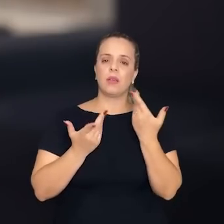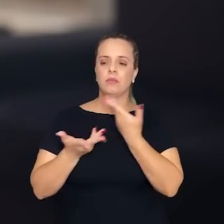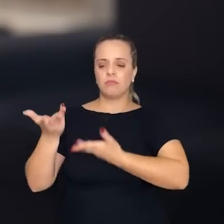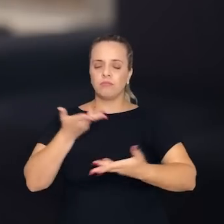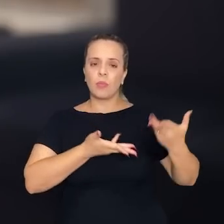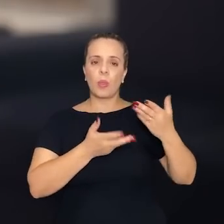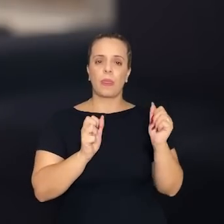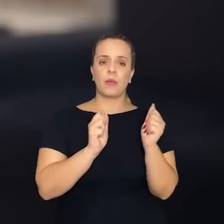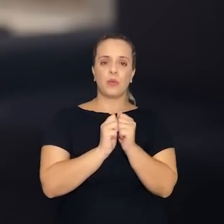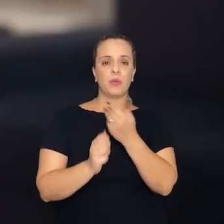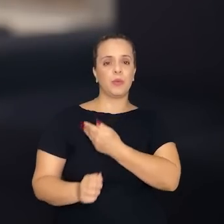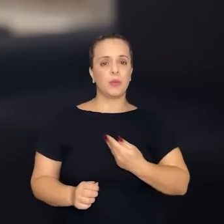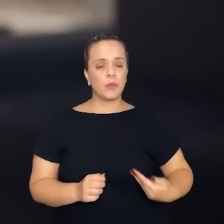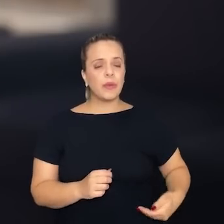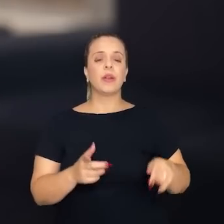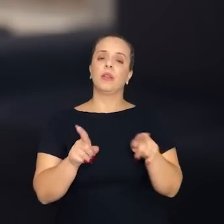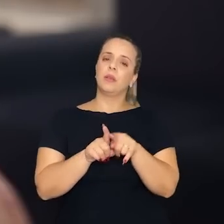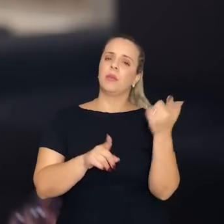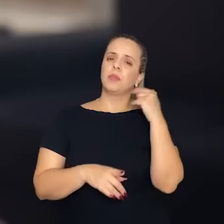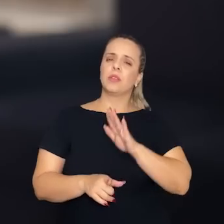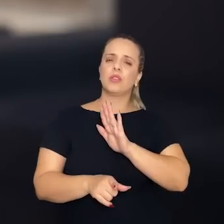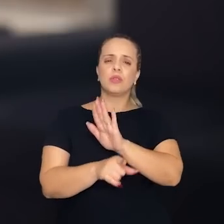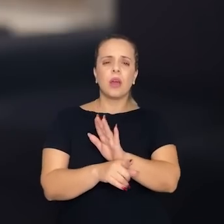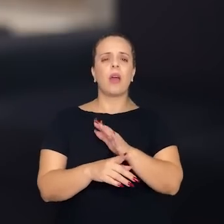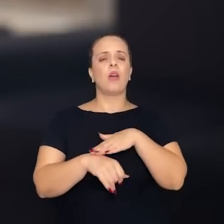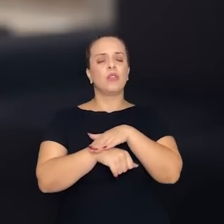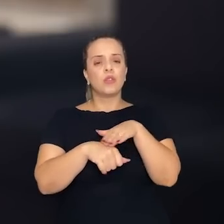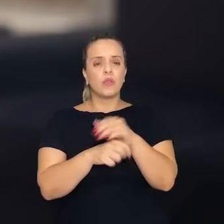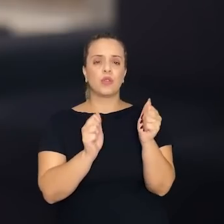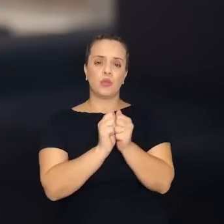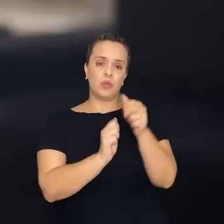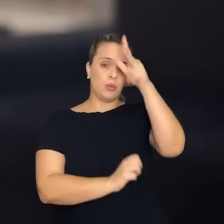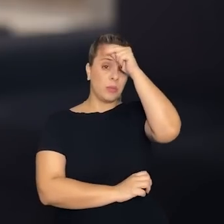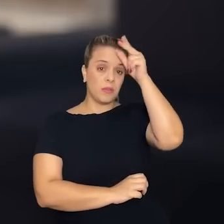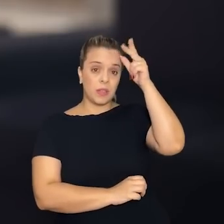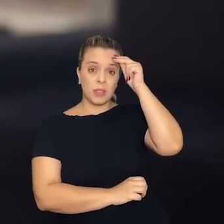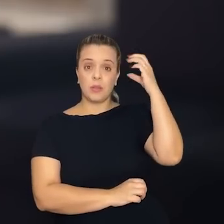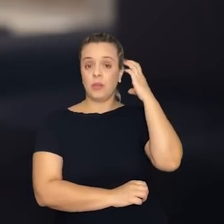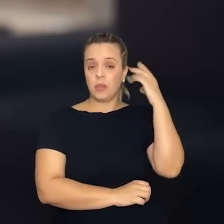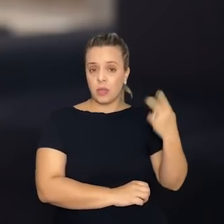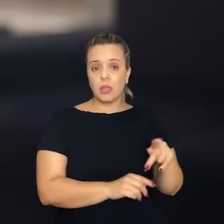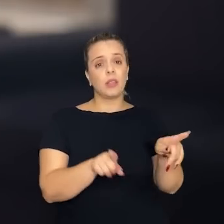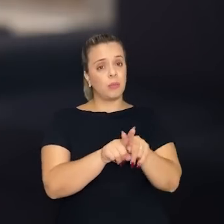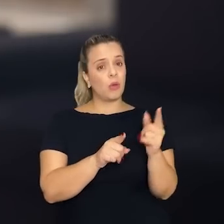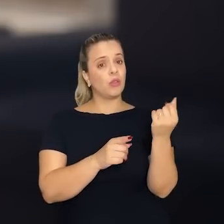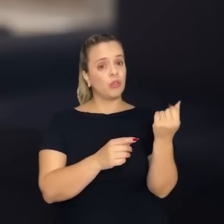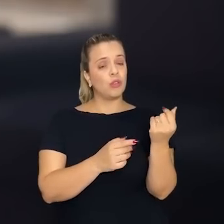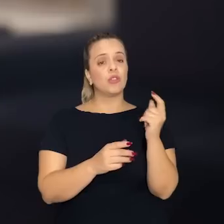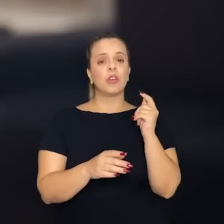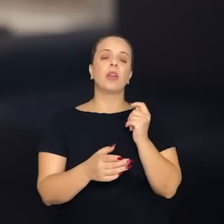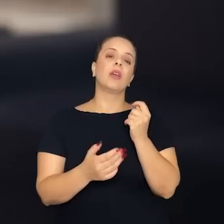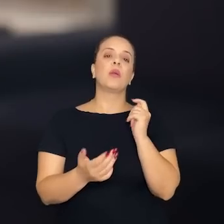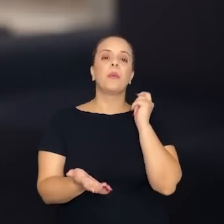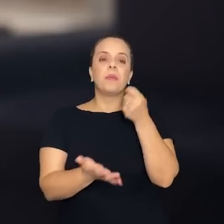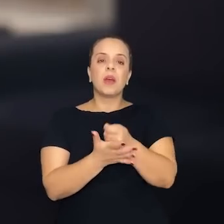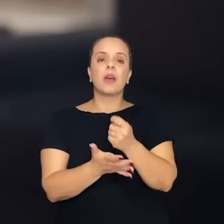do Estado, auxiliando nesse debate com a Prefeitura Municipal, inclusive, aportando recursos através de